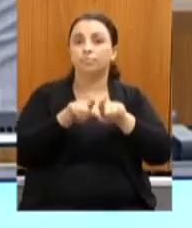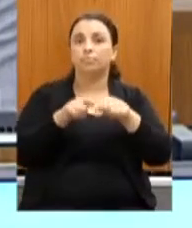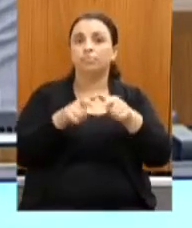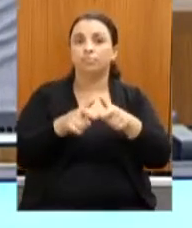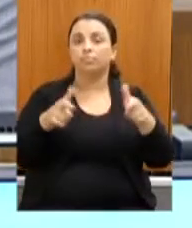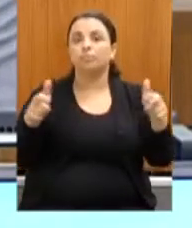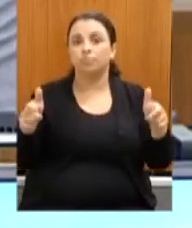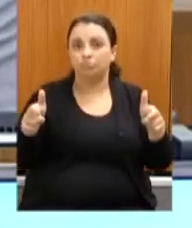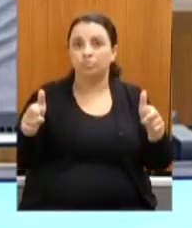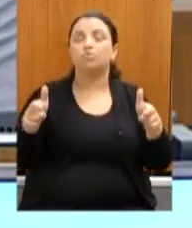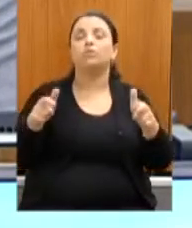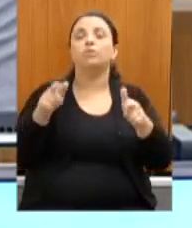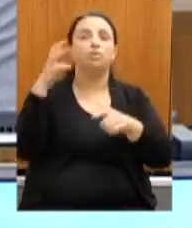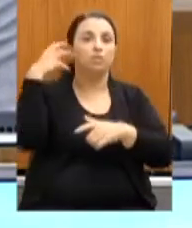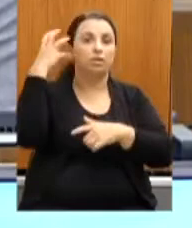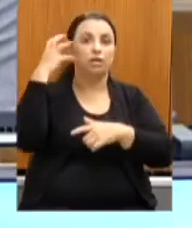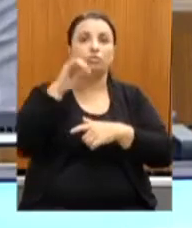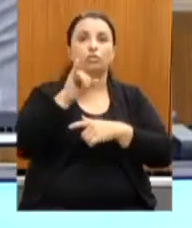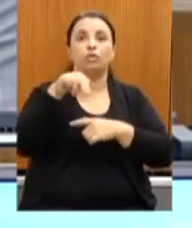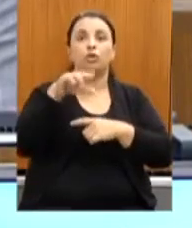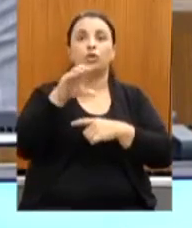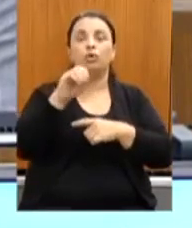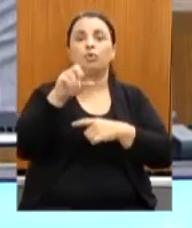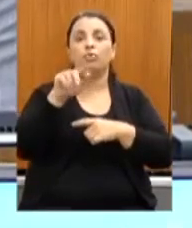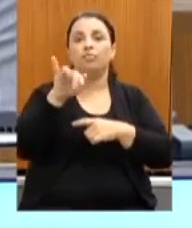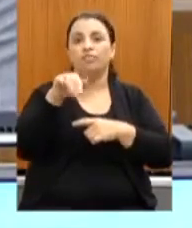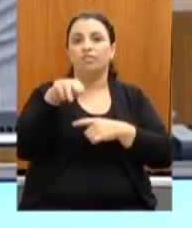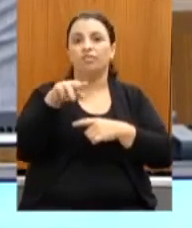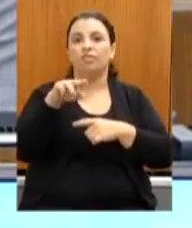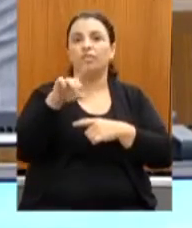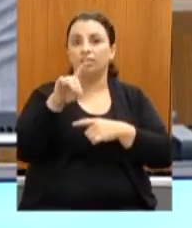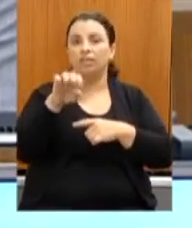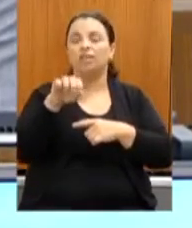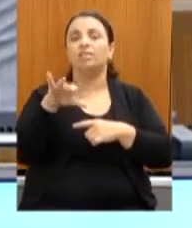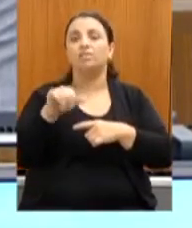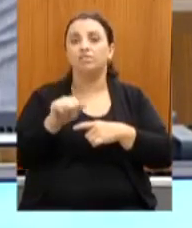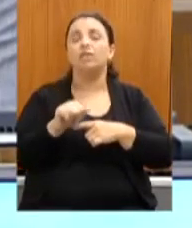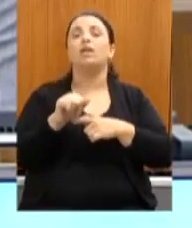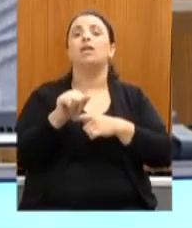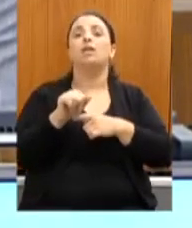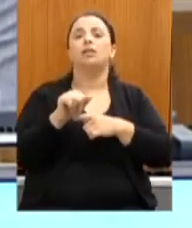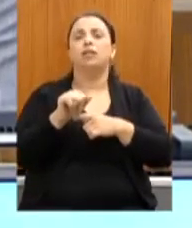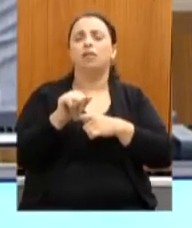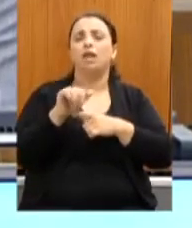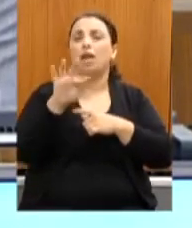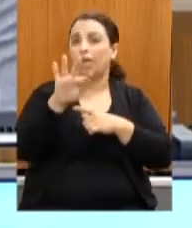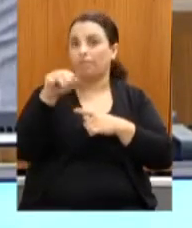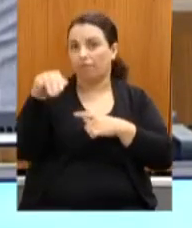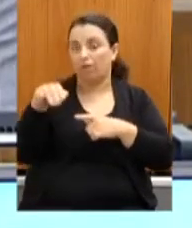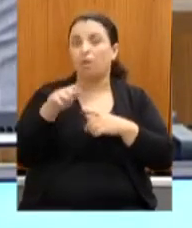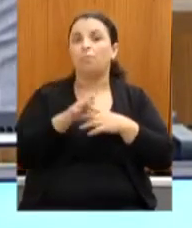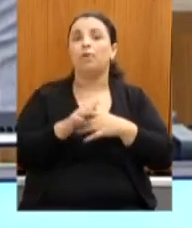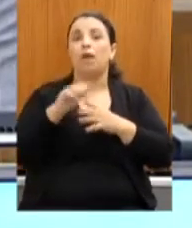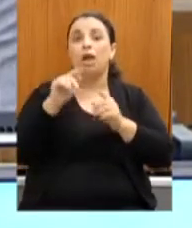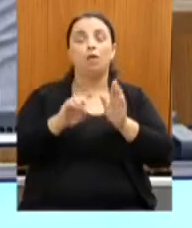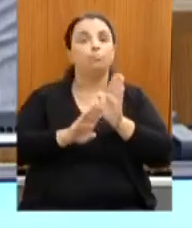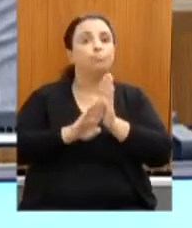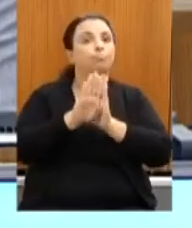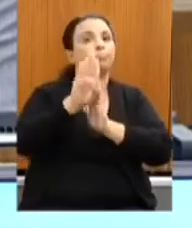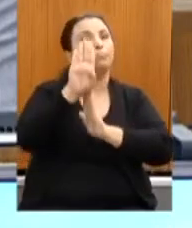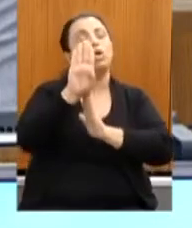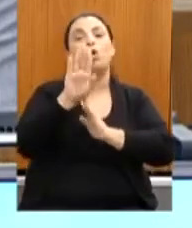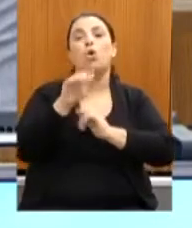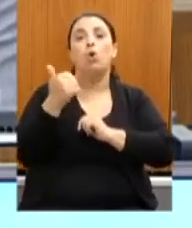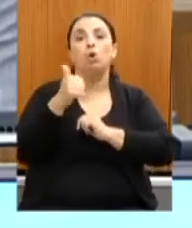na Rádio Confidência nesse ano na audiência geral da emissora FM e mais de 11 mil ouvintes por